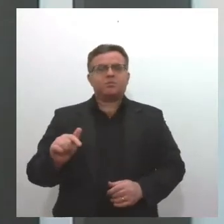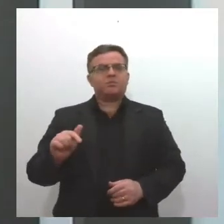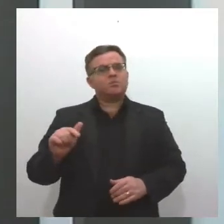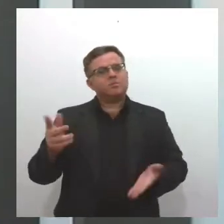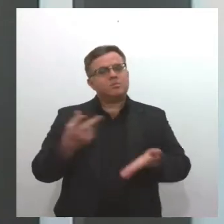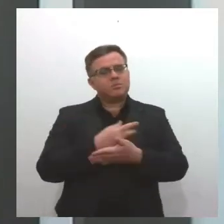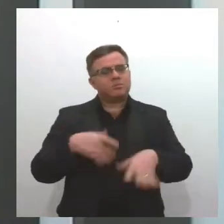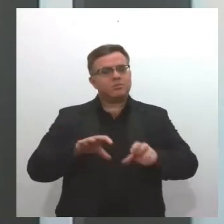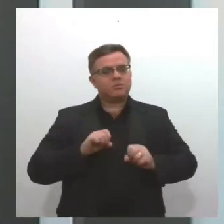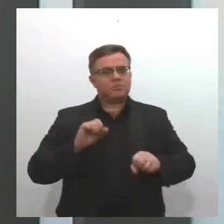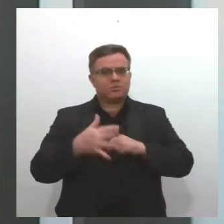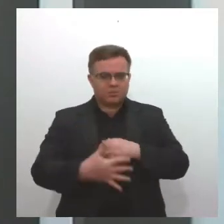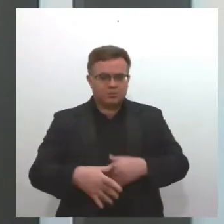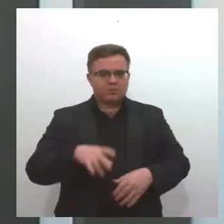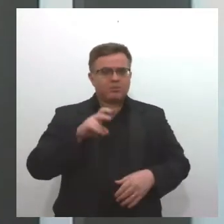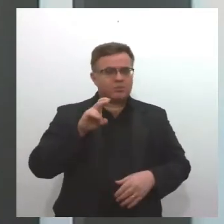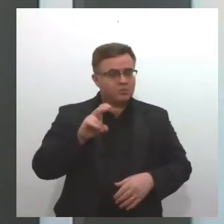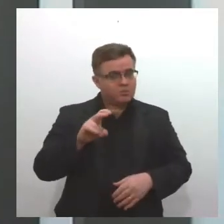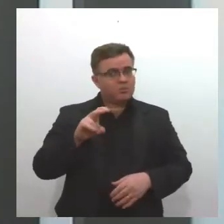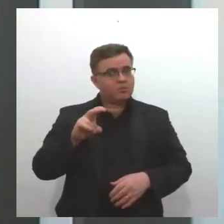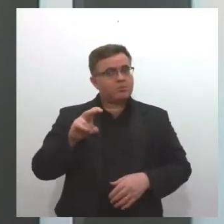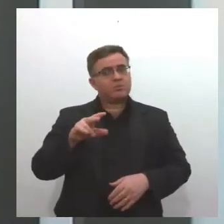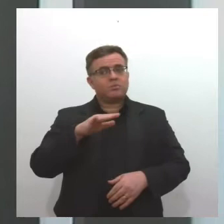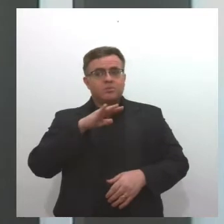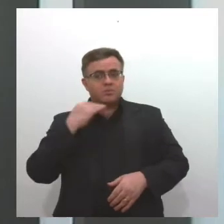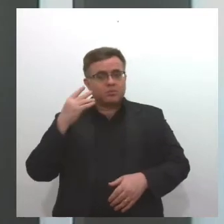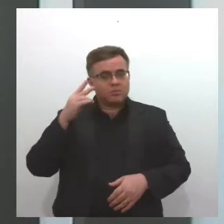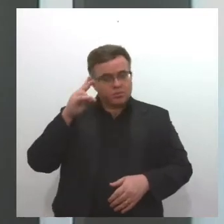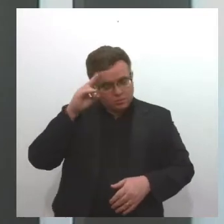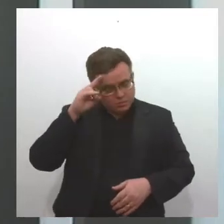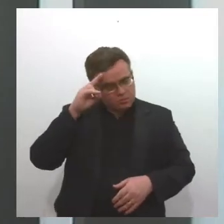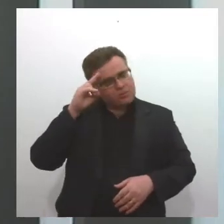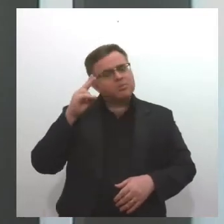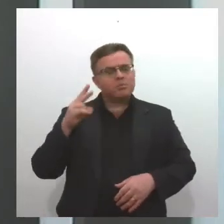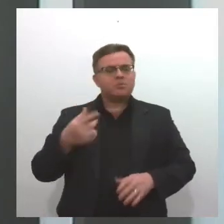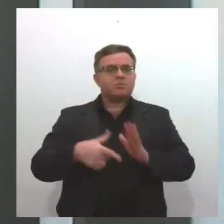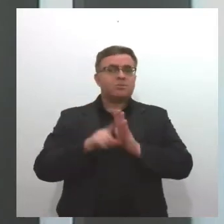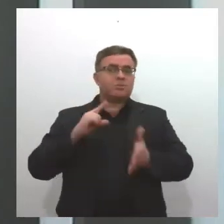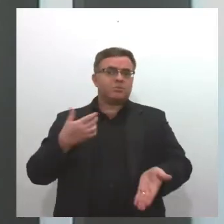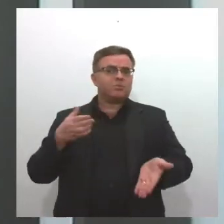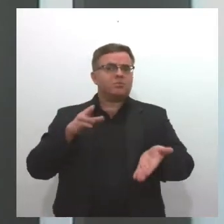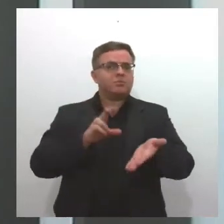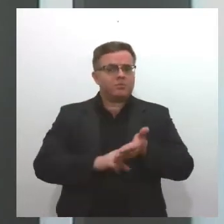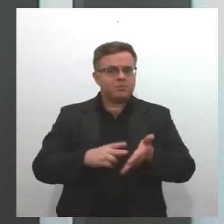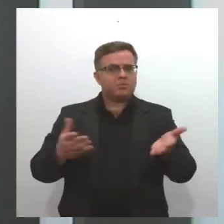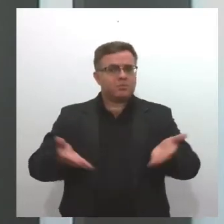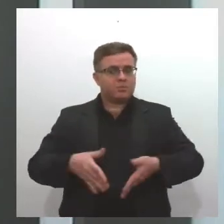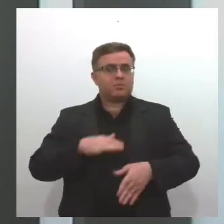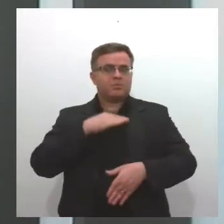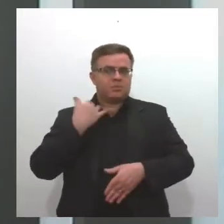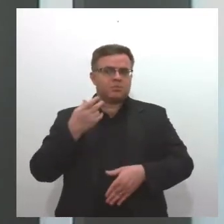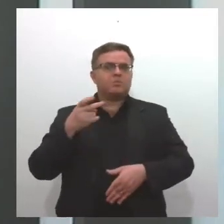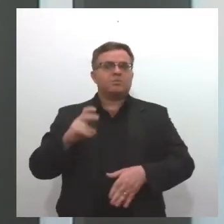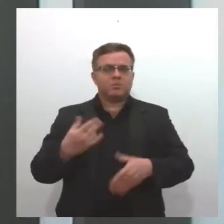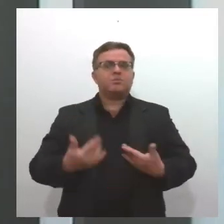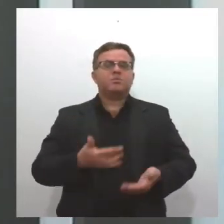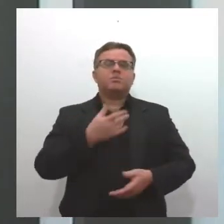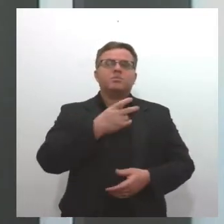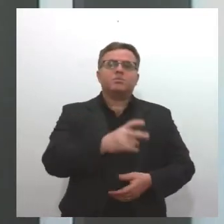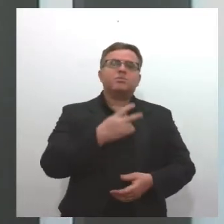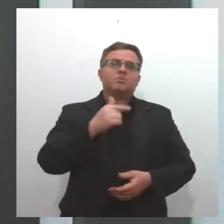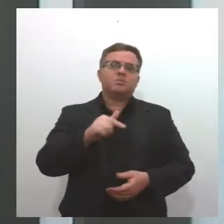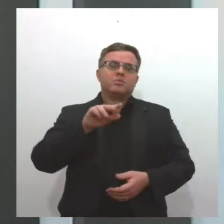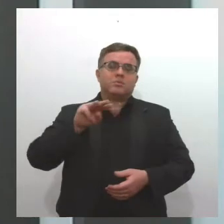-feira e cinco óbitos que estavam em investigação e foram confirmados. Em Sergipe, 271.539